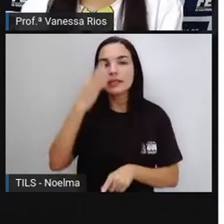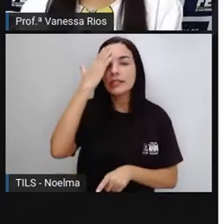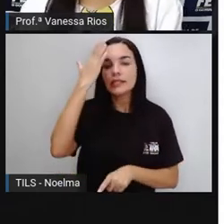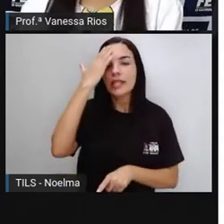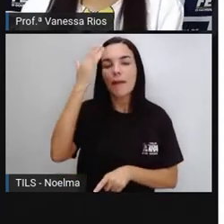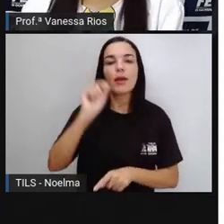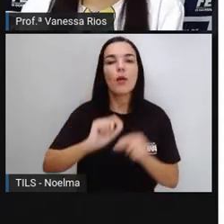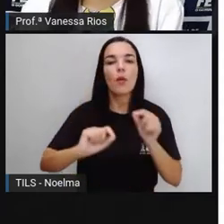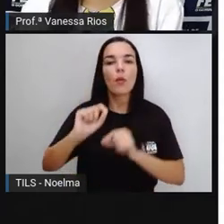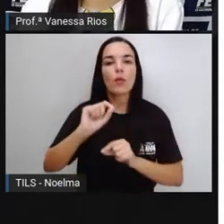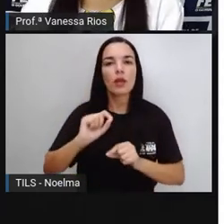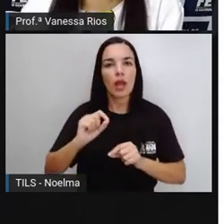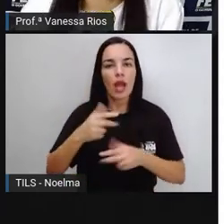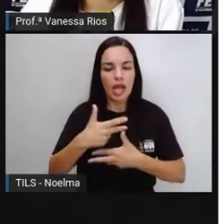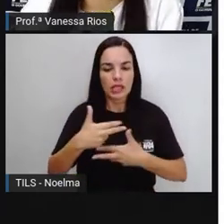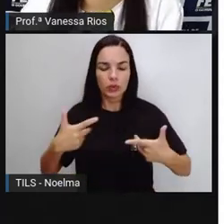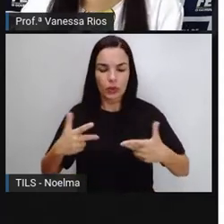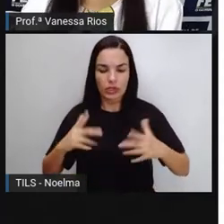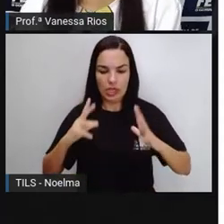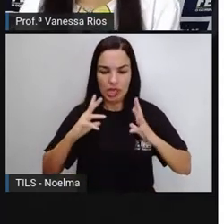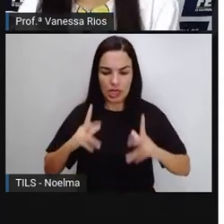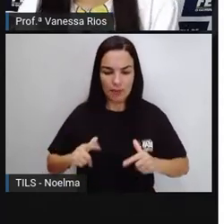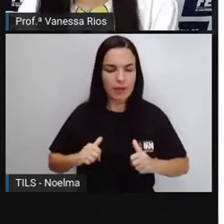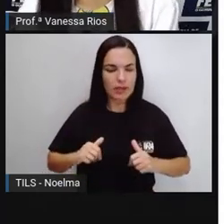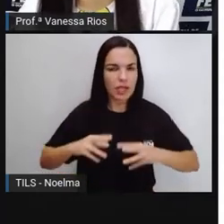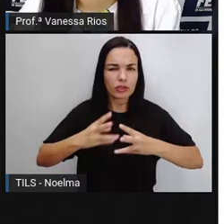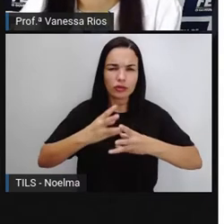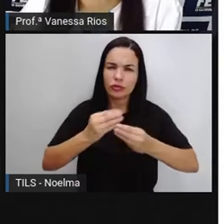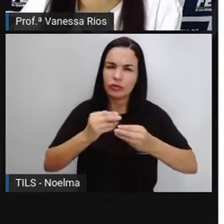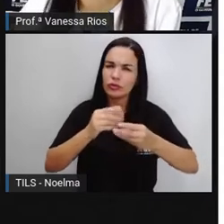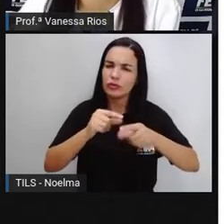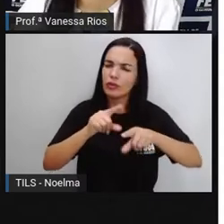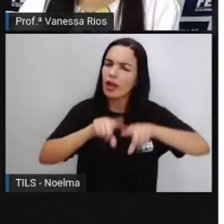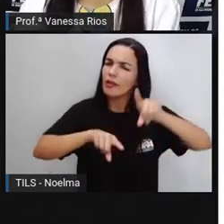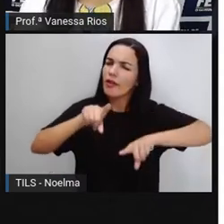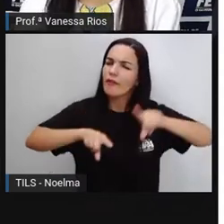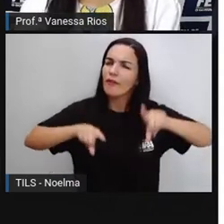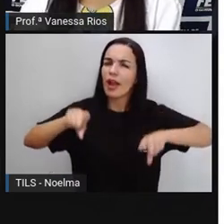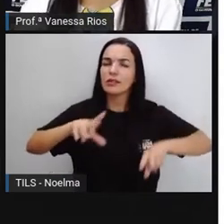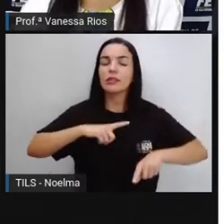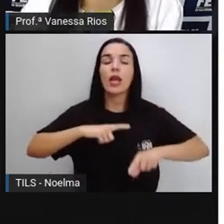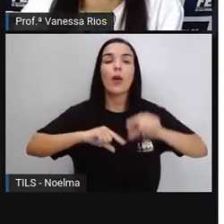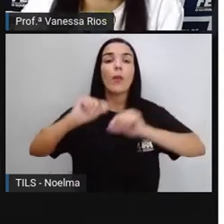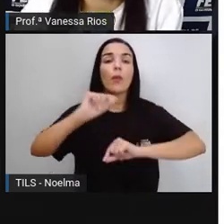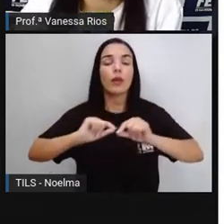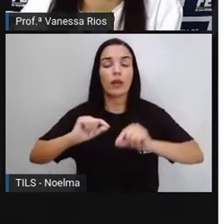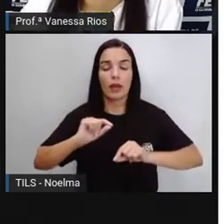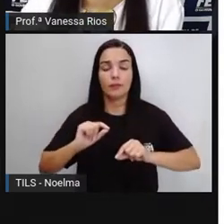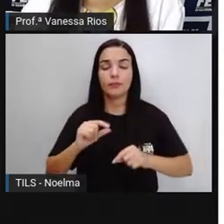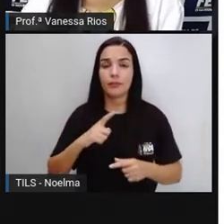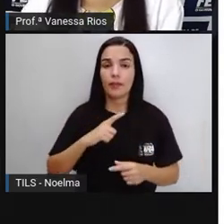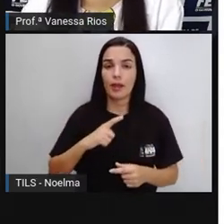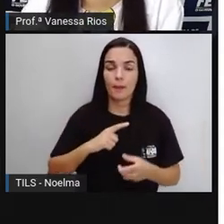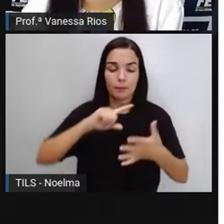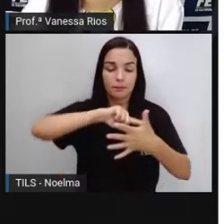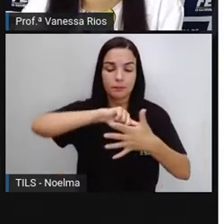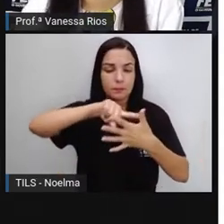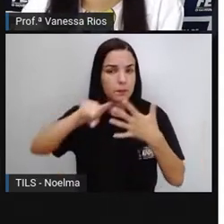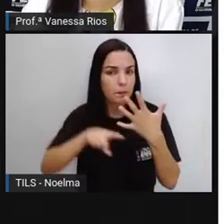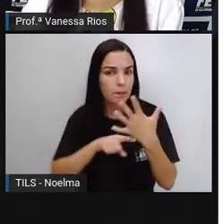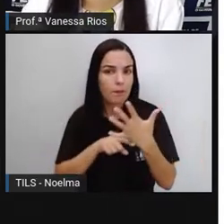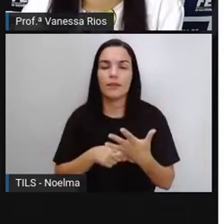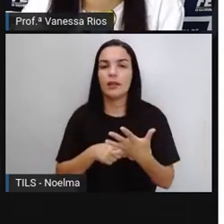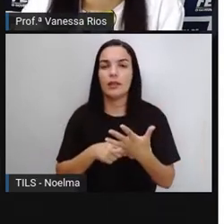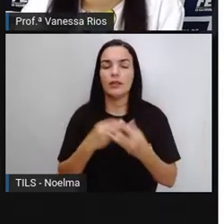atos de higiene são diversos e entre esses atos de higiene, entre as ações de higiene, estão aí